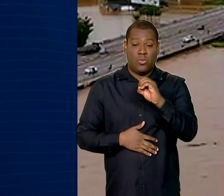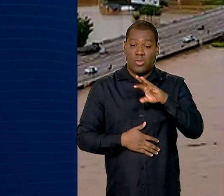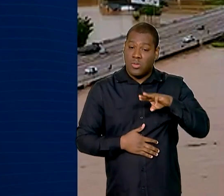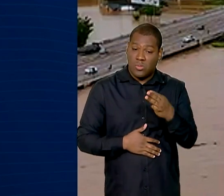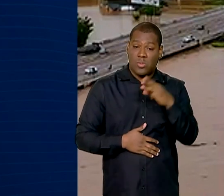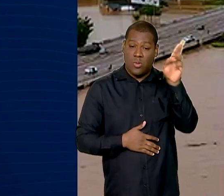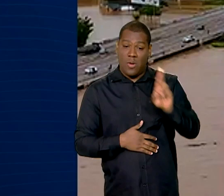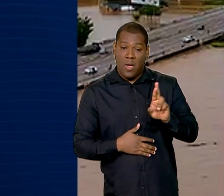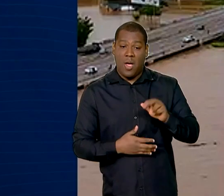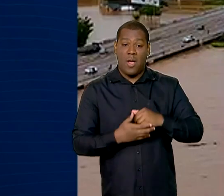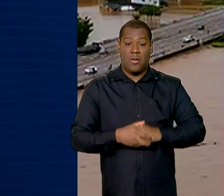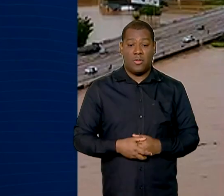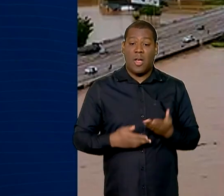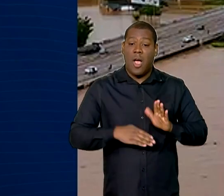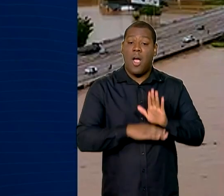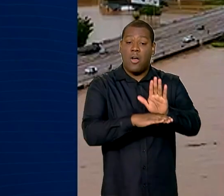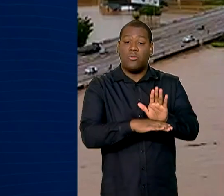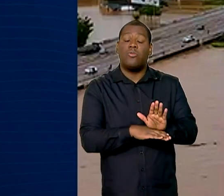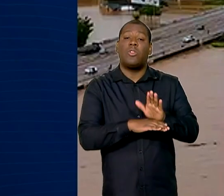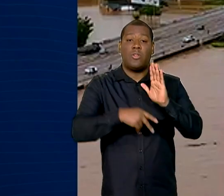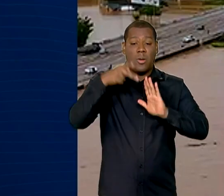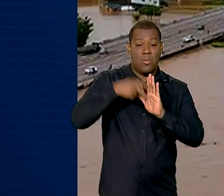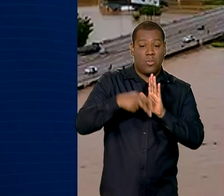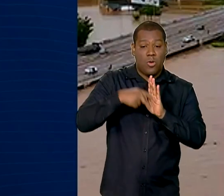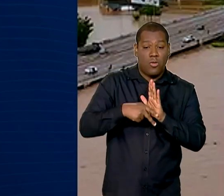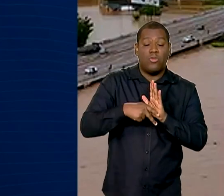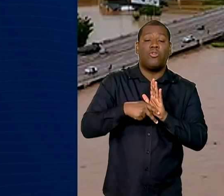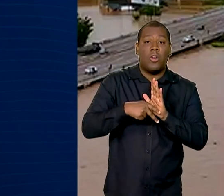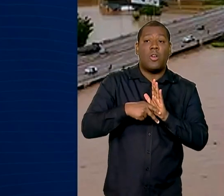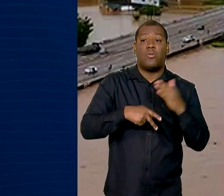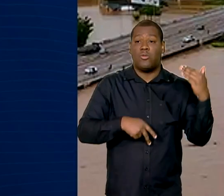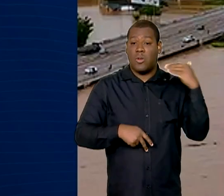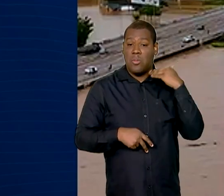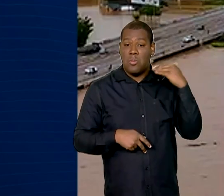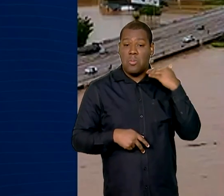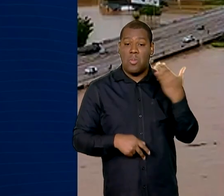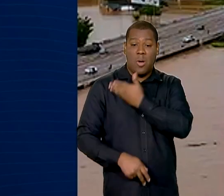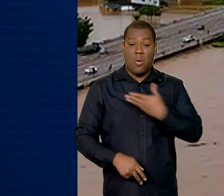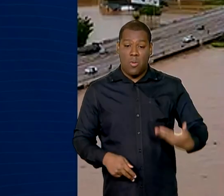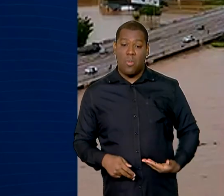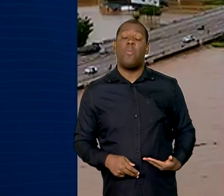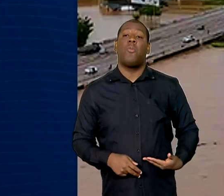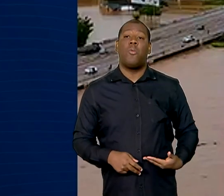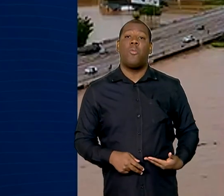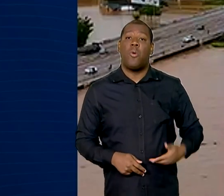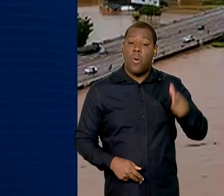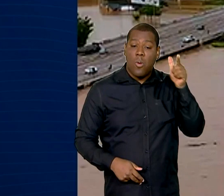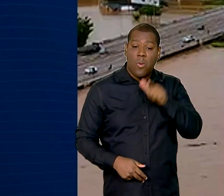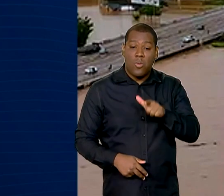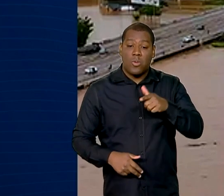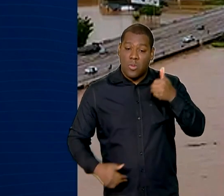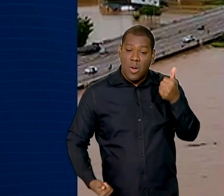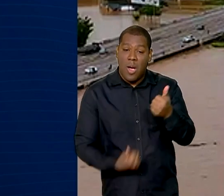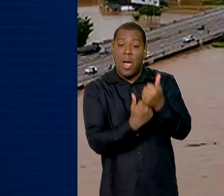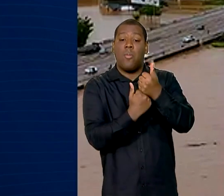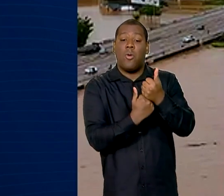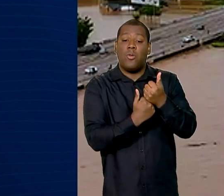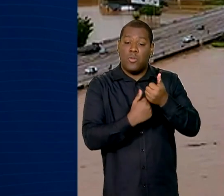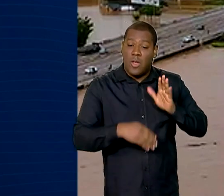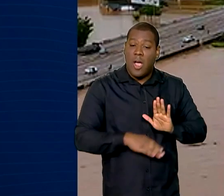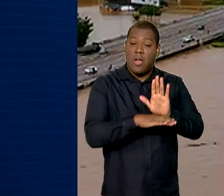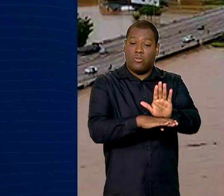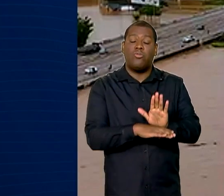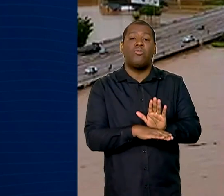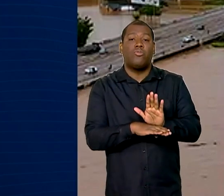que os fundos de estruturação de projetos dos bancos públicos consigam apoiar e financiar a rede de